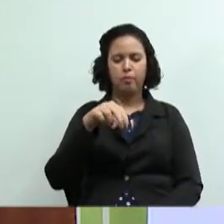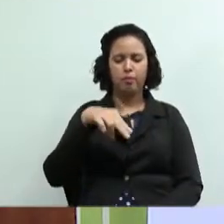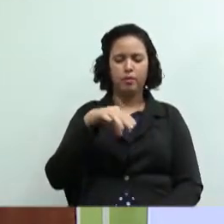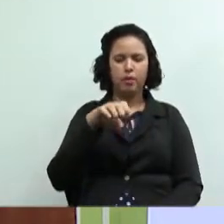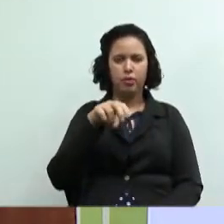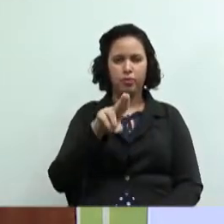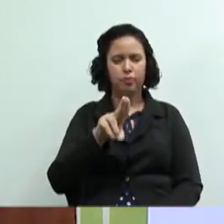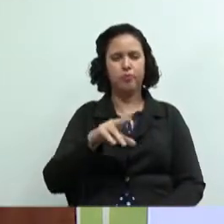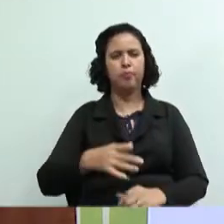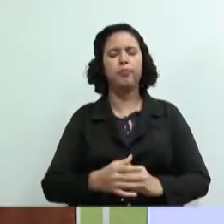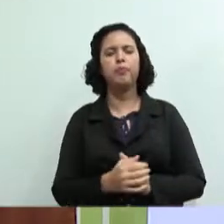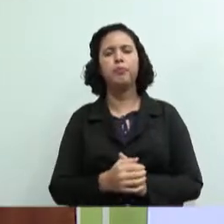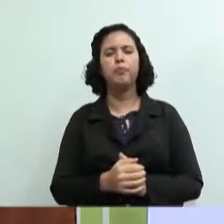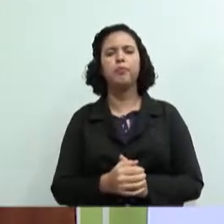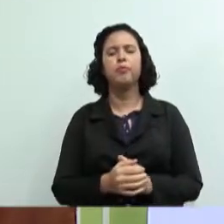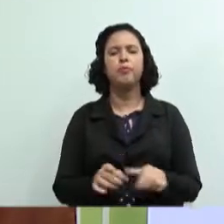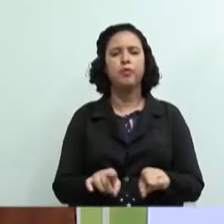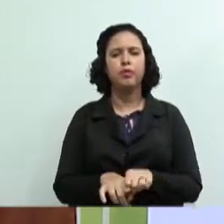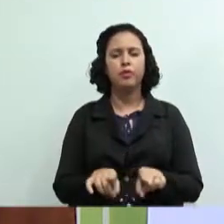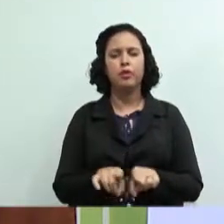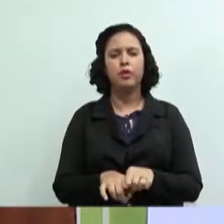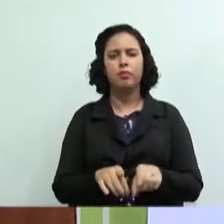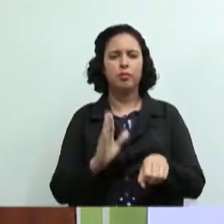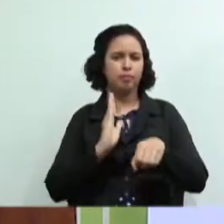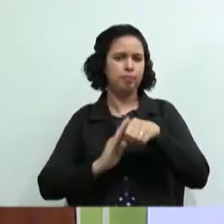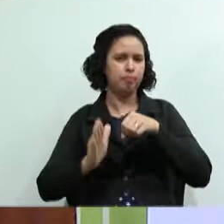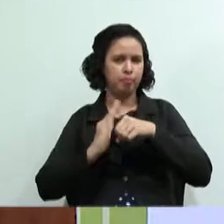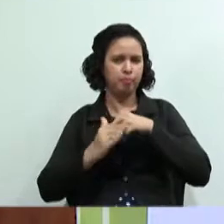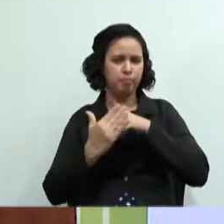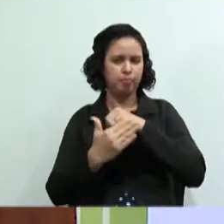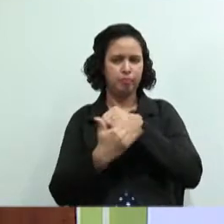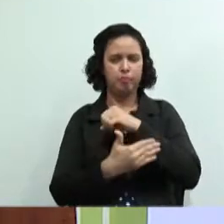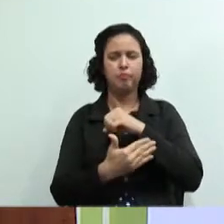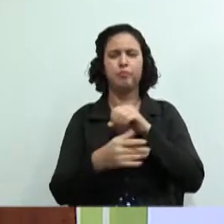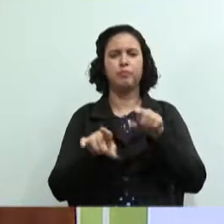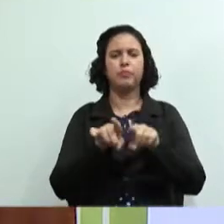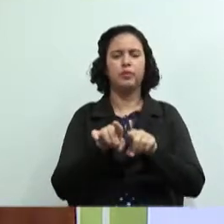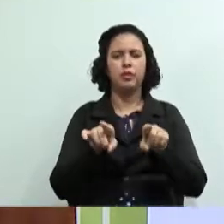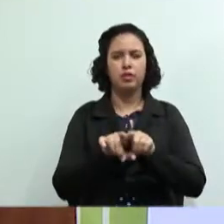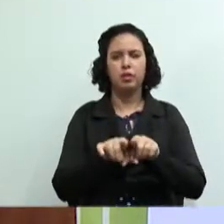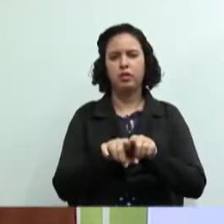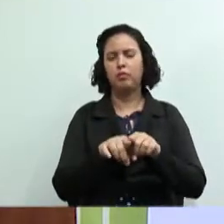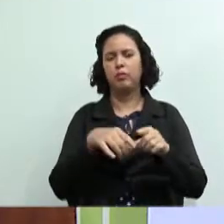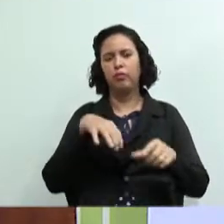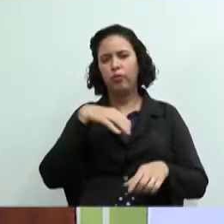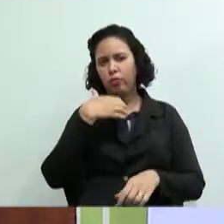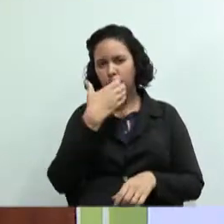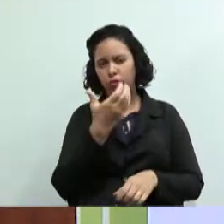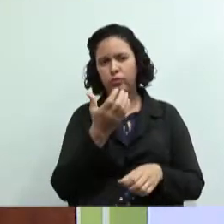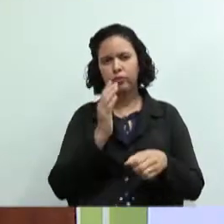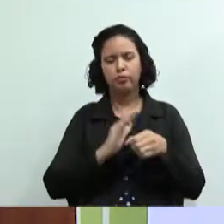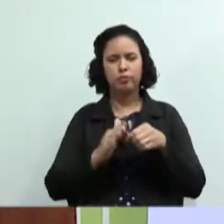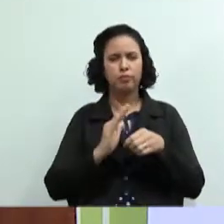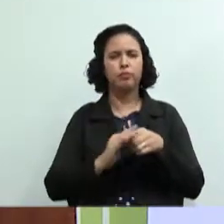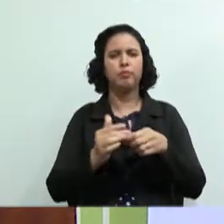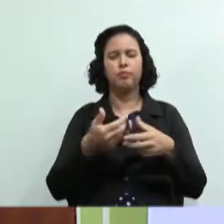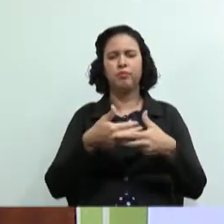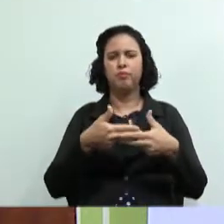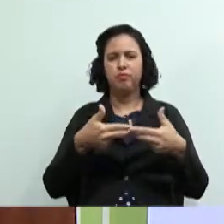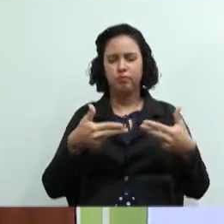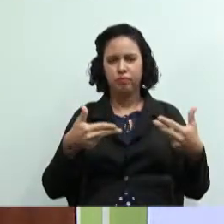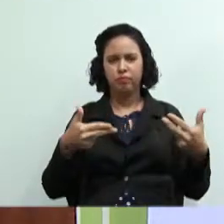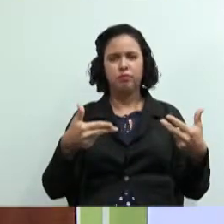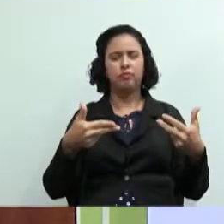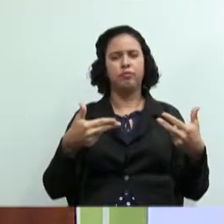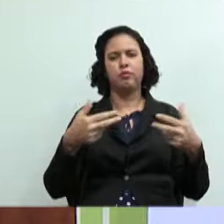trocar o pneu uma máquina de descascar castanha uma máquina de despoupar fruta uma trilhadeira de milho